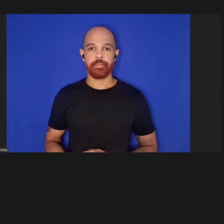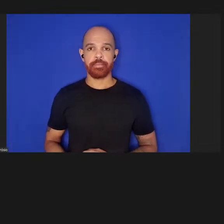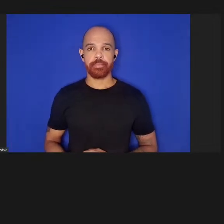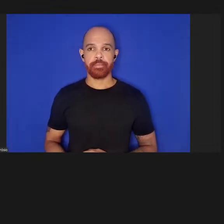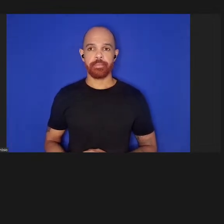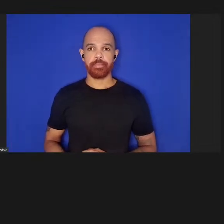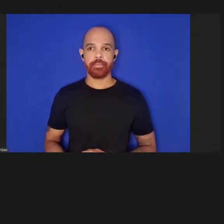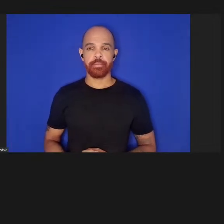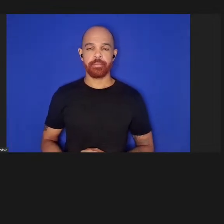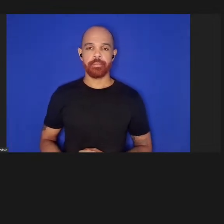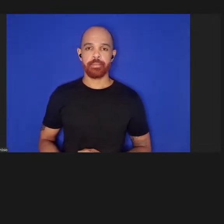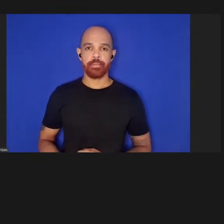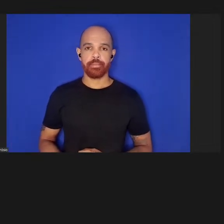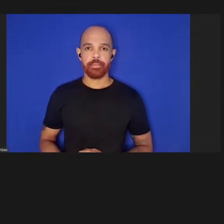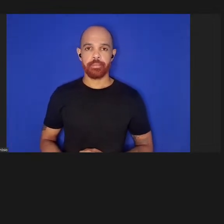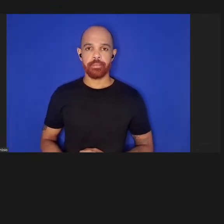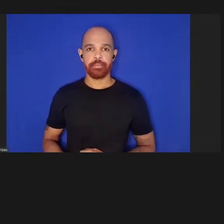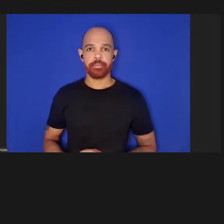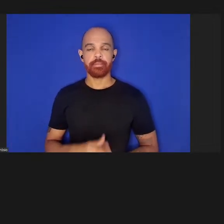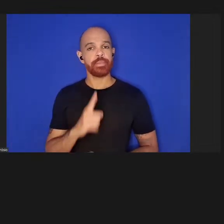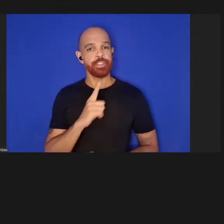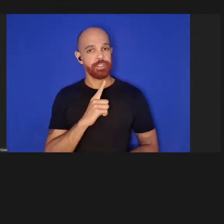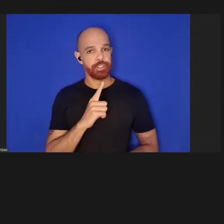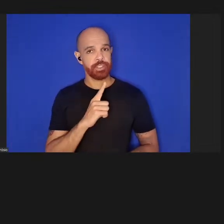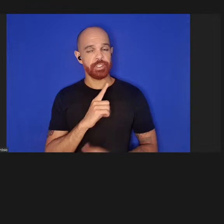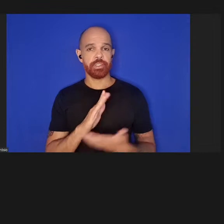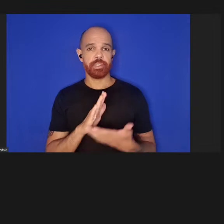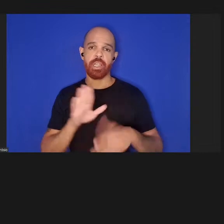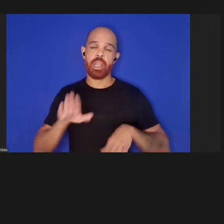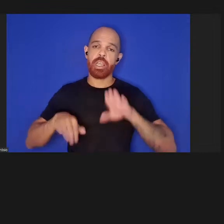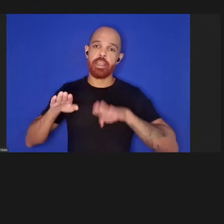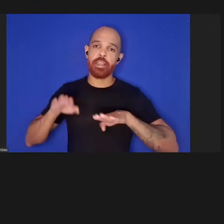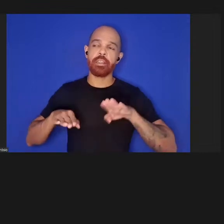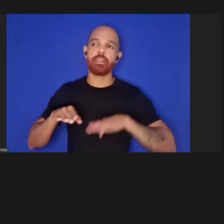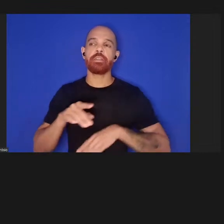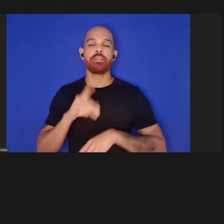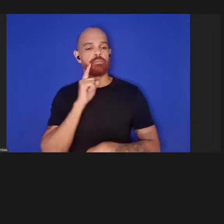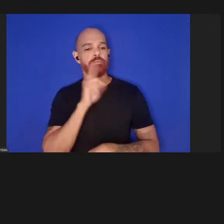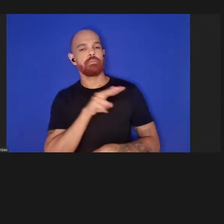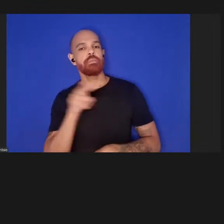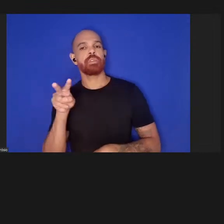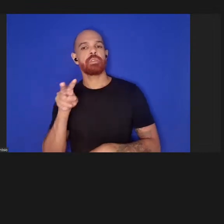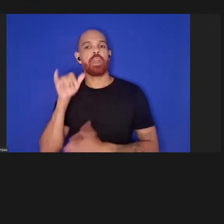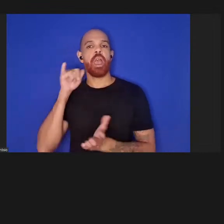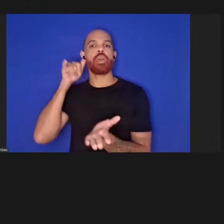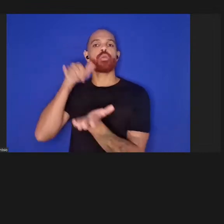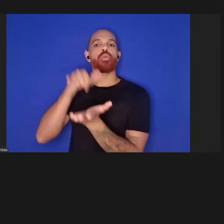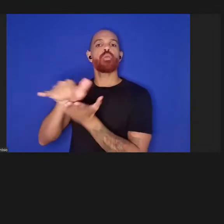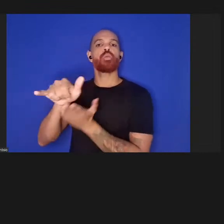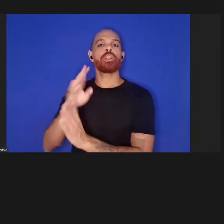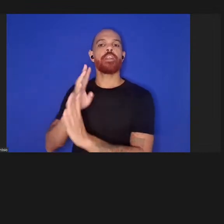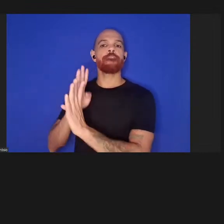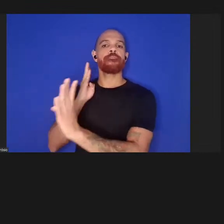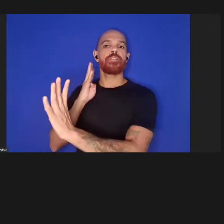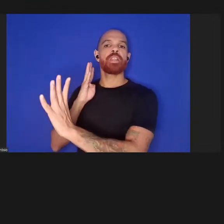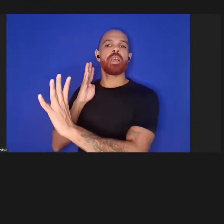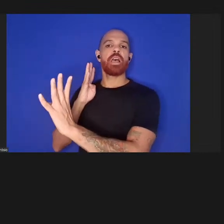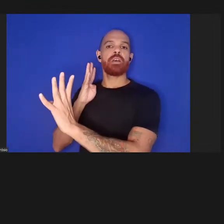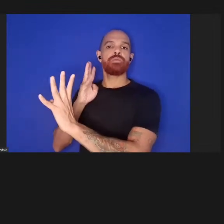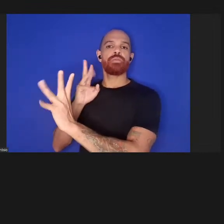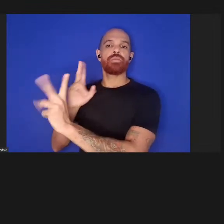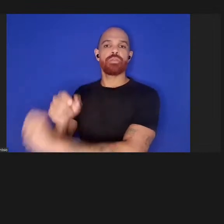como nós temos algumas vezes nos aeroportos as filas rápidas e essa revisão acelerada